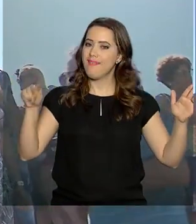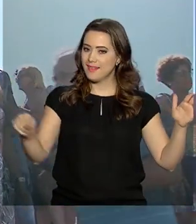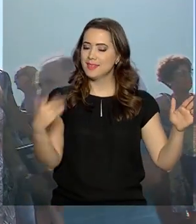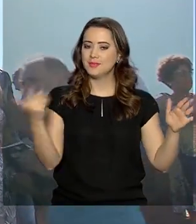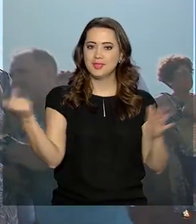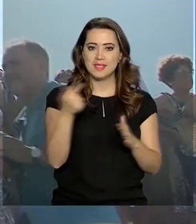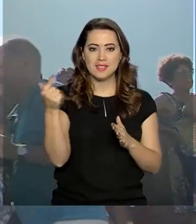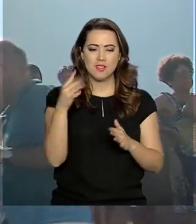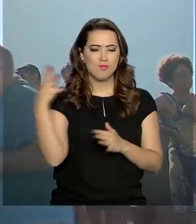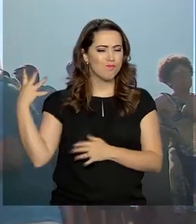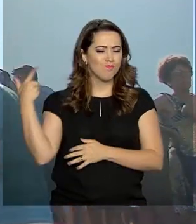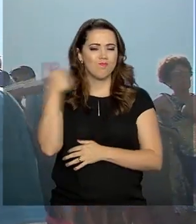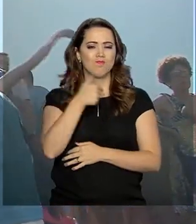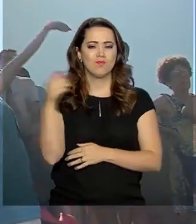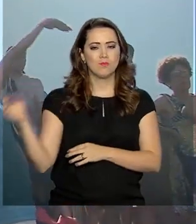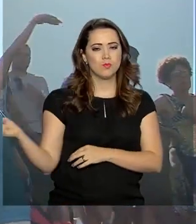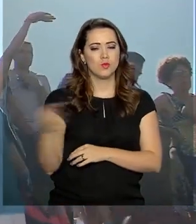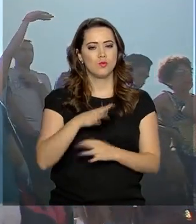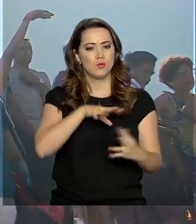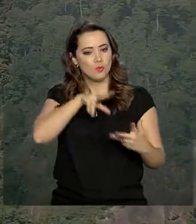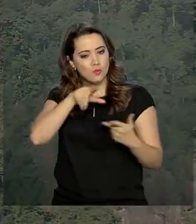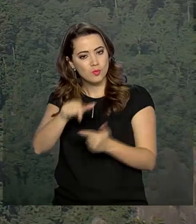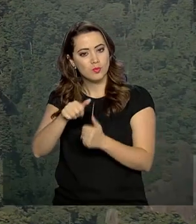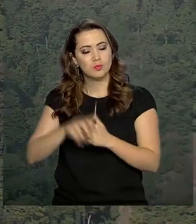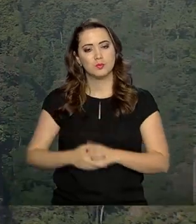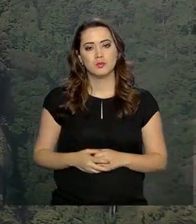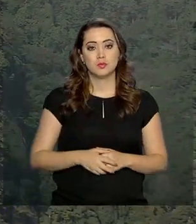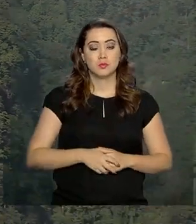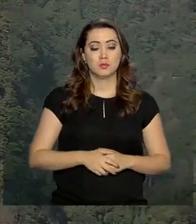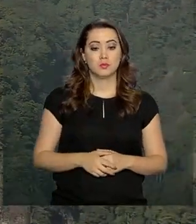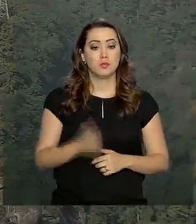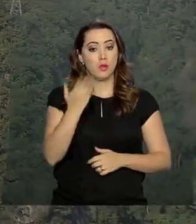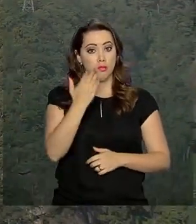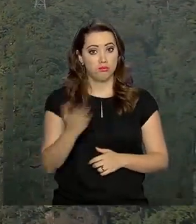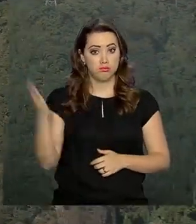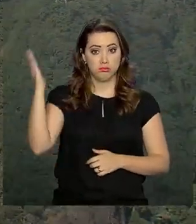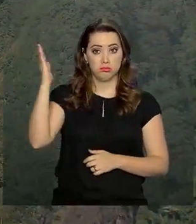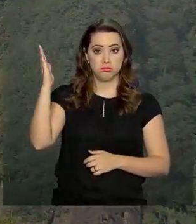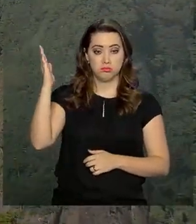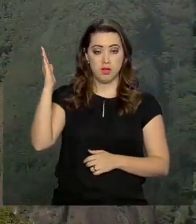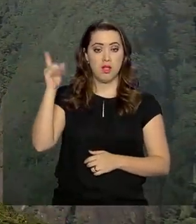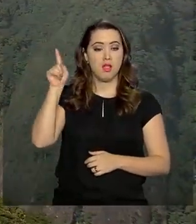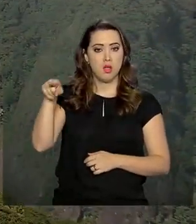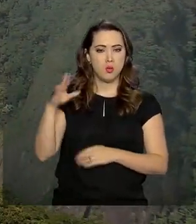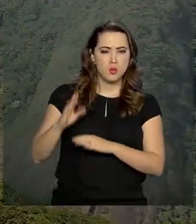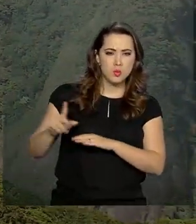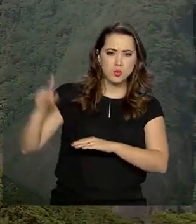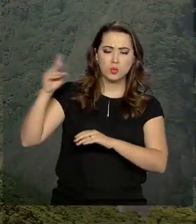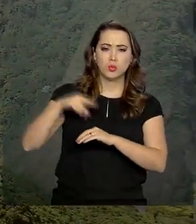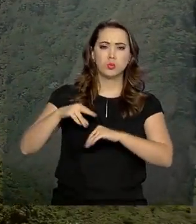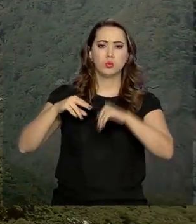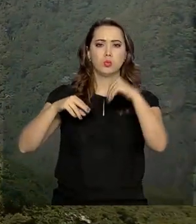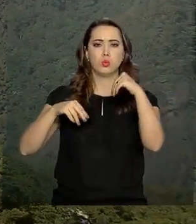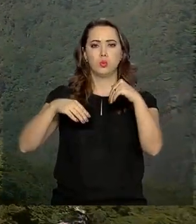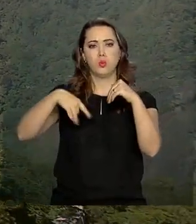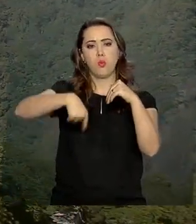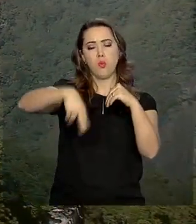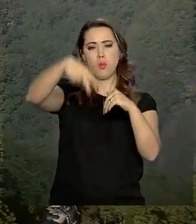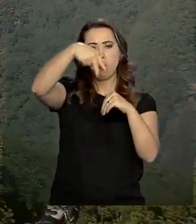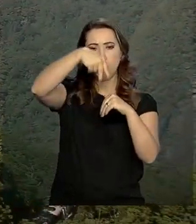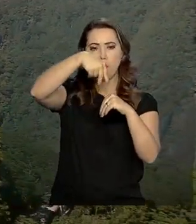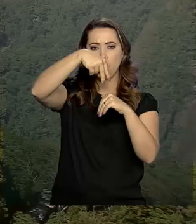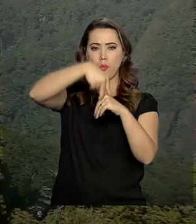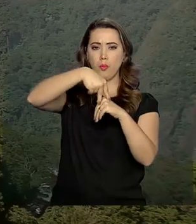do mundo moderno, que fica na área do parque. A estátua do Cristo Redentor fica no alto do Morro do Corcovado, uma das